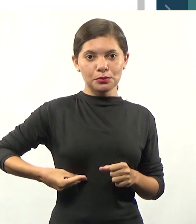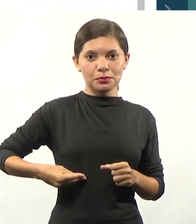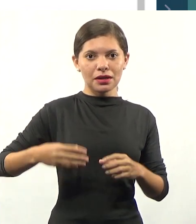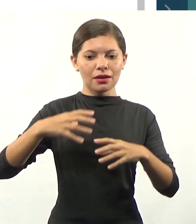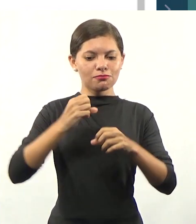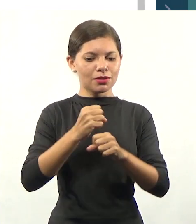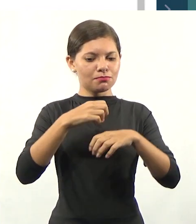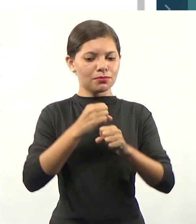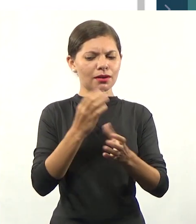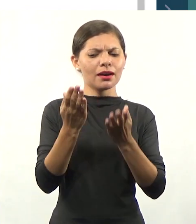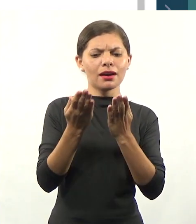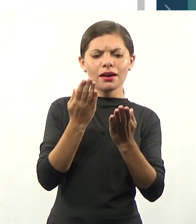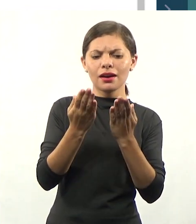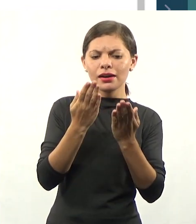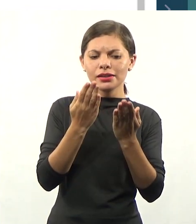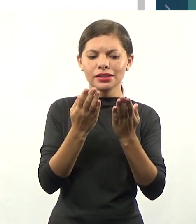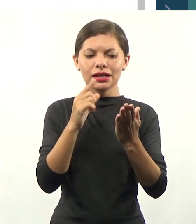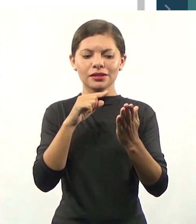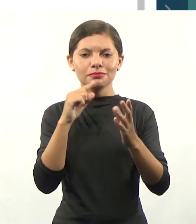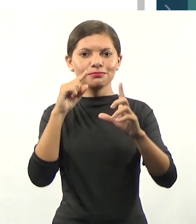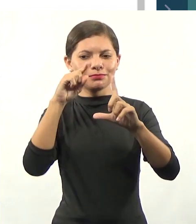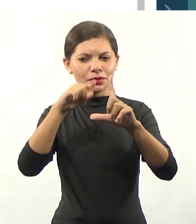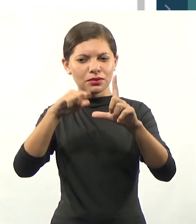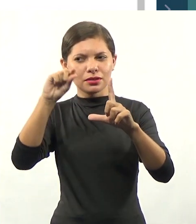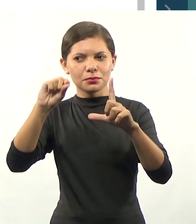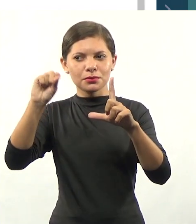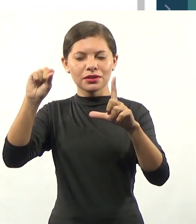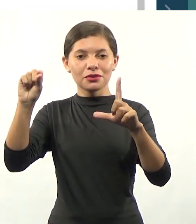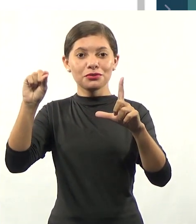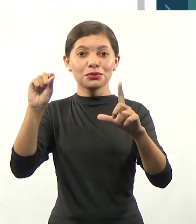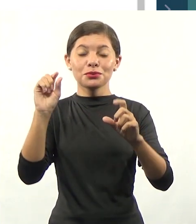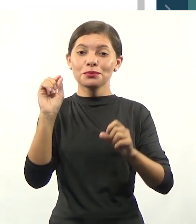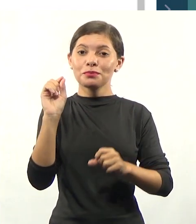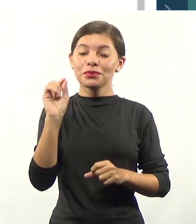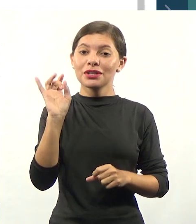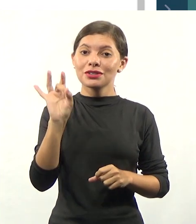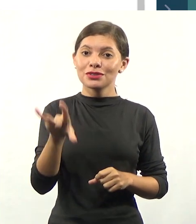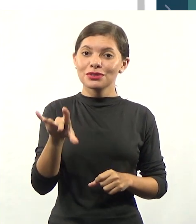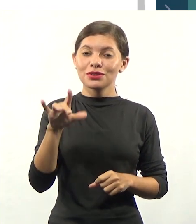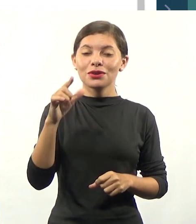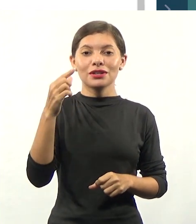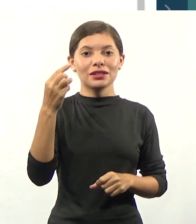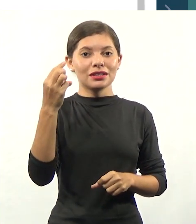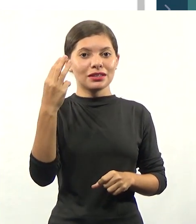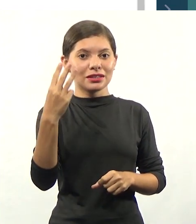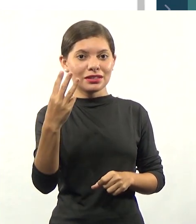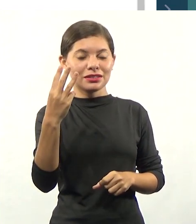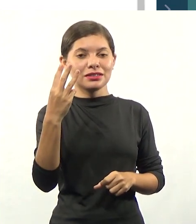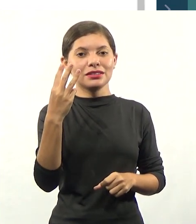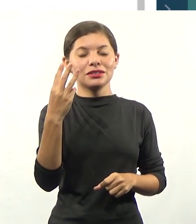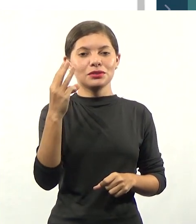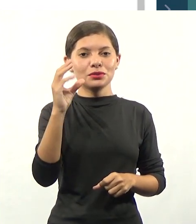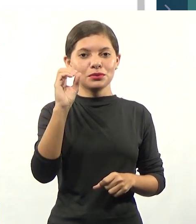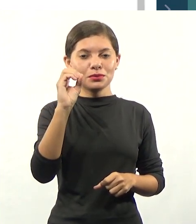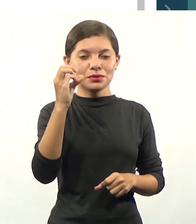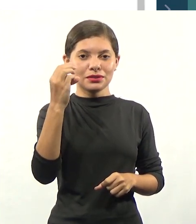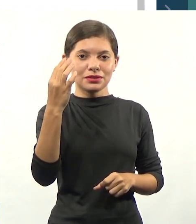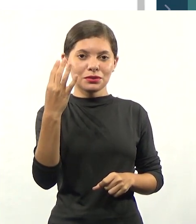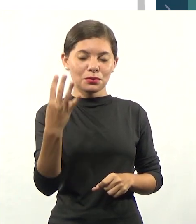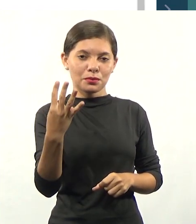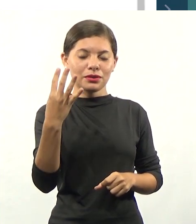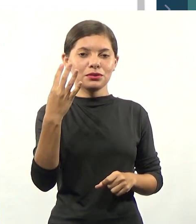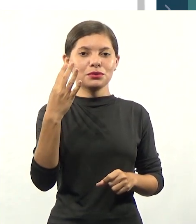comparativo e olhar para o gráfico, apenas 304 eram da rede pública. Então, olha só a